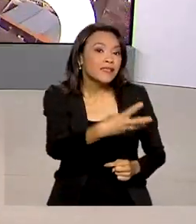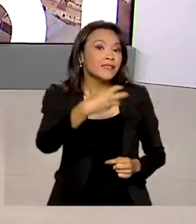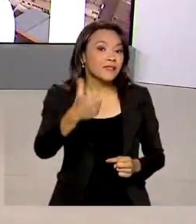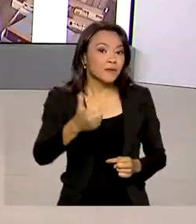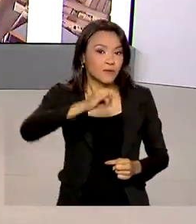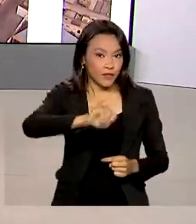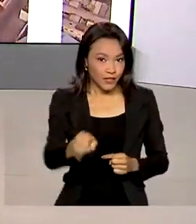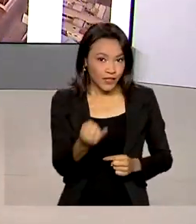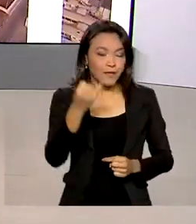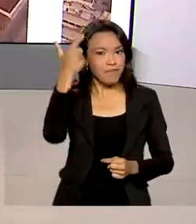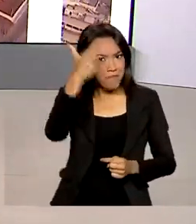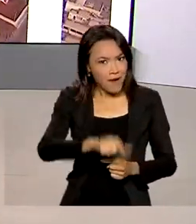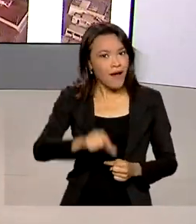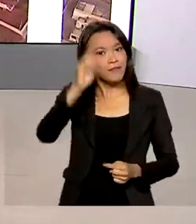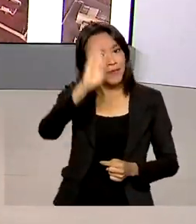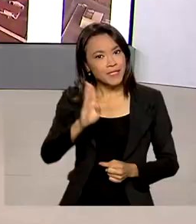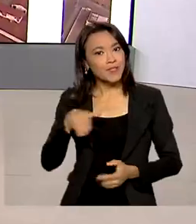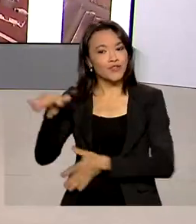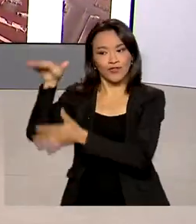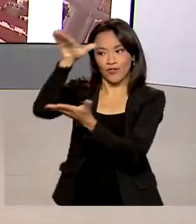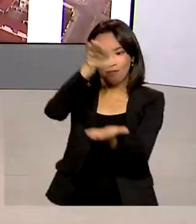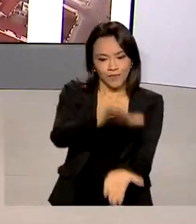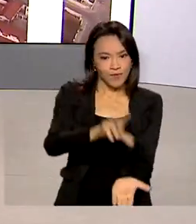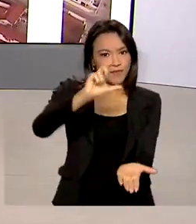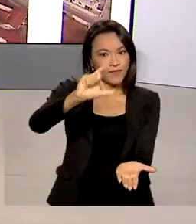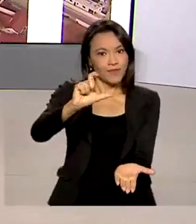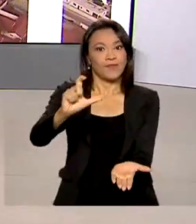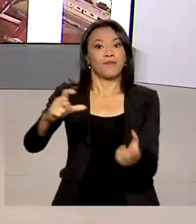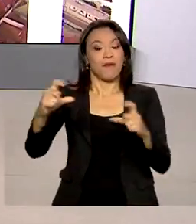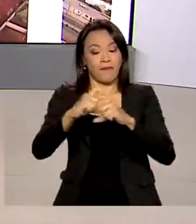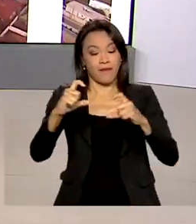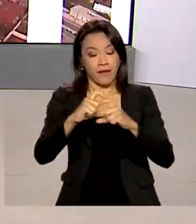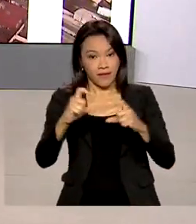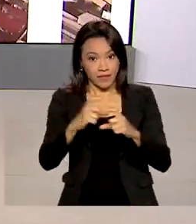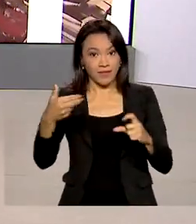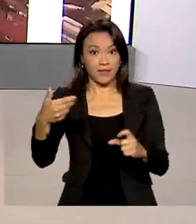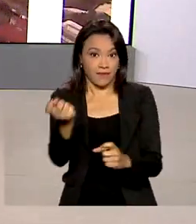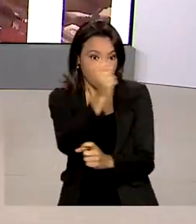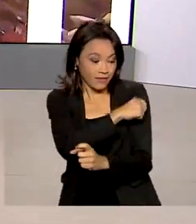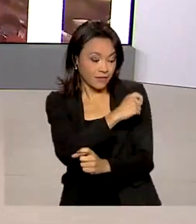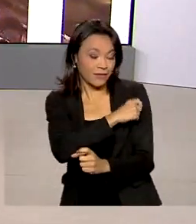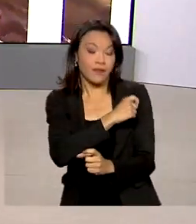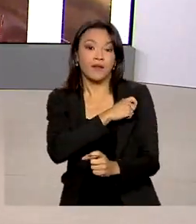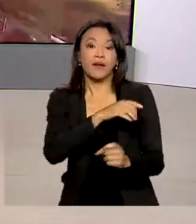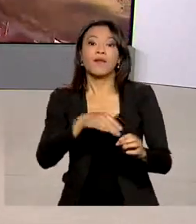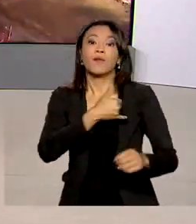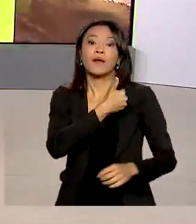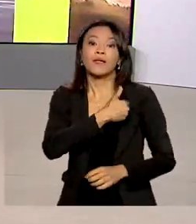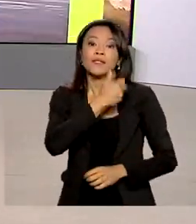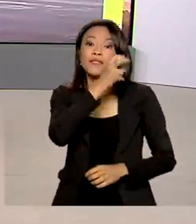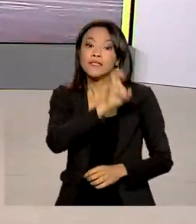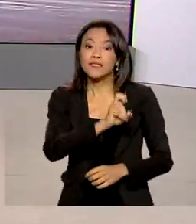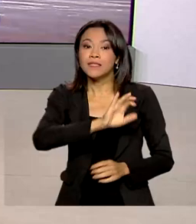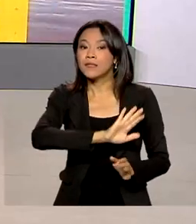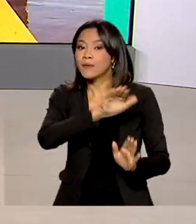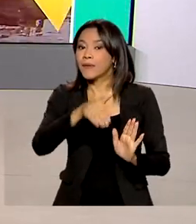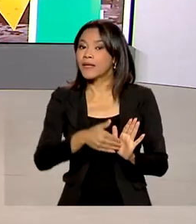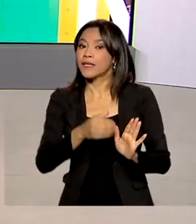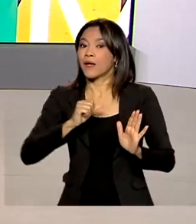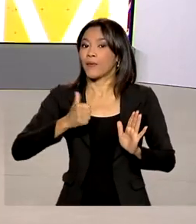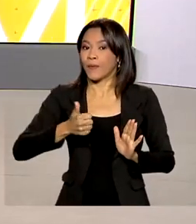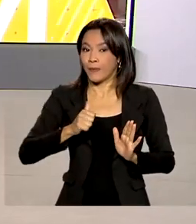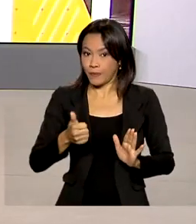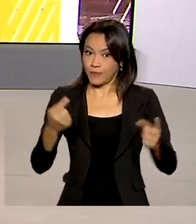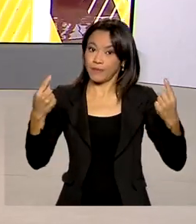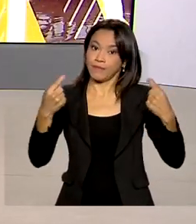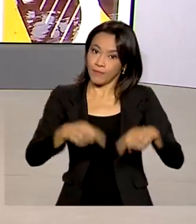ao Brasil de mais vacinas pediátricas da Pfizer para a imunização de crianças de 5 a 11 anos contra a Covid